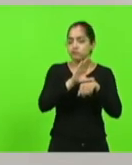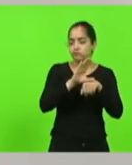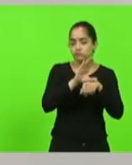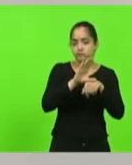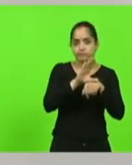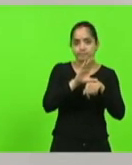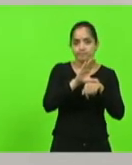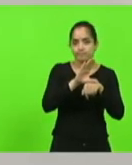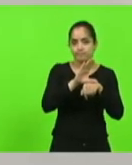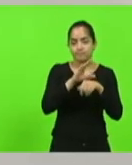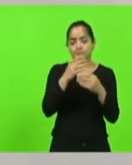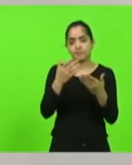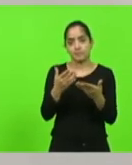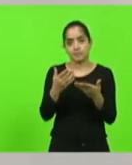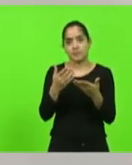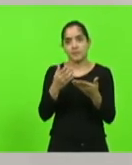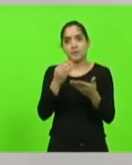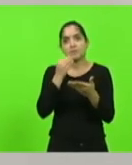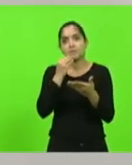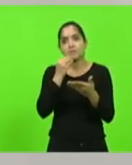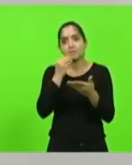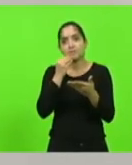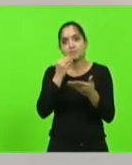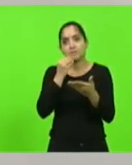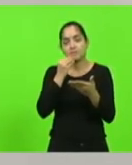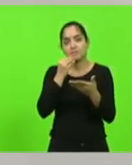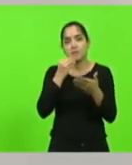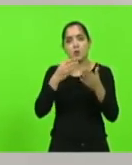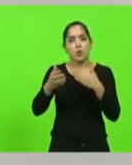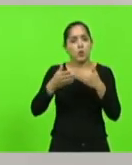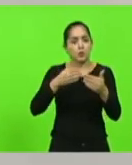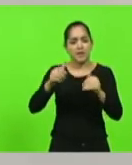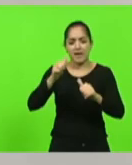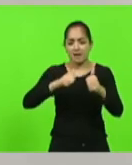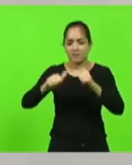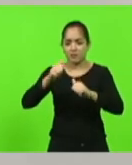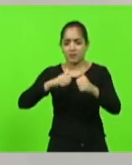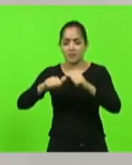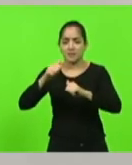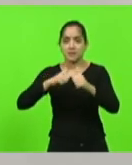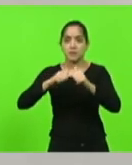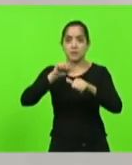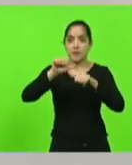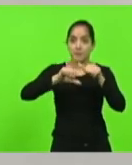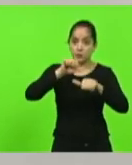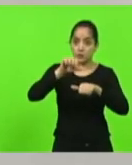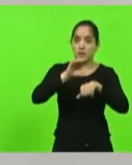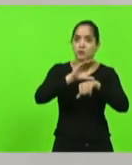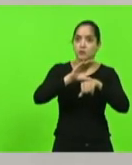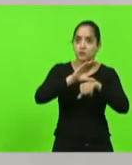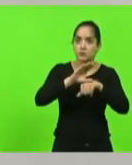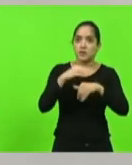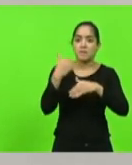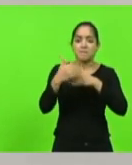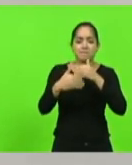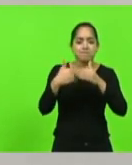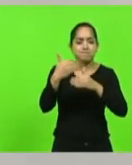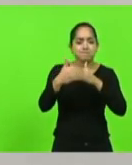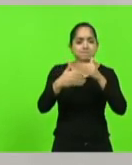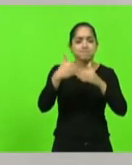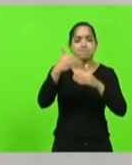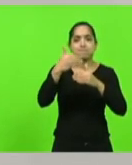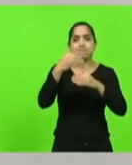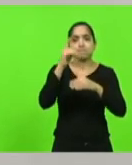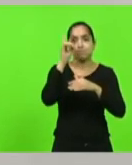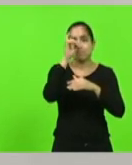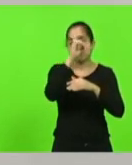o que, obviamente, vai engessar qualquer avaliação de desempenho, porque para mudar a Constituição é um processo muito mais complexo